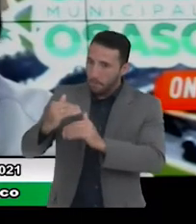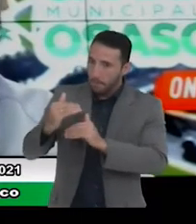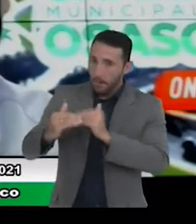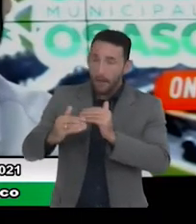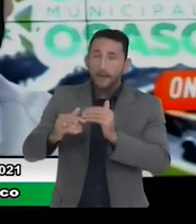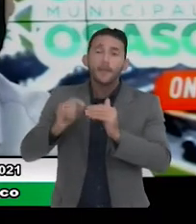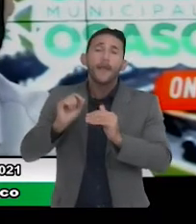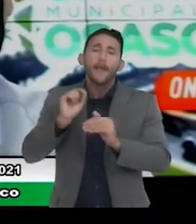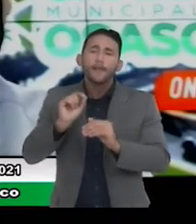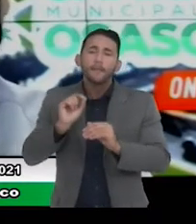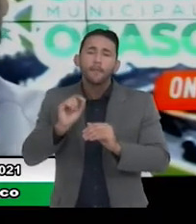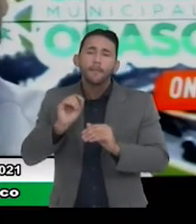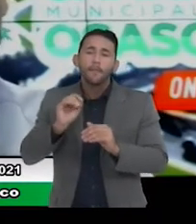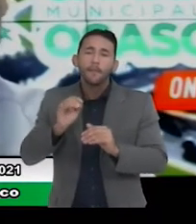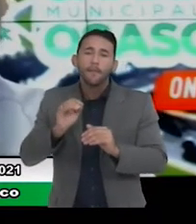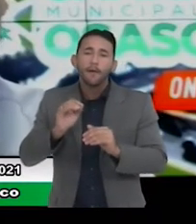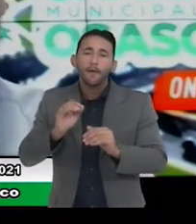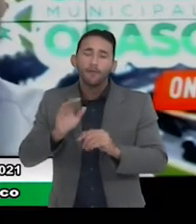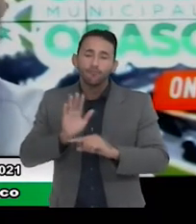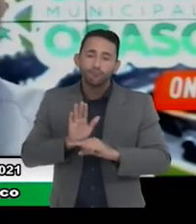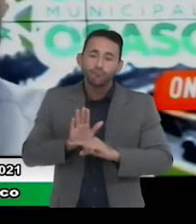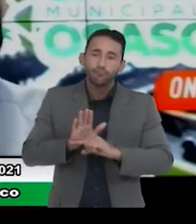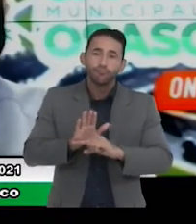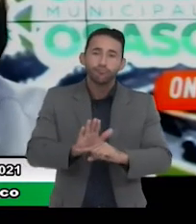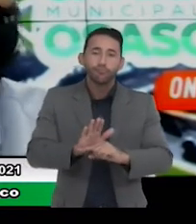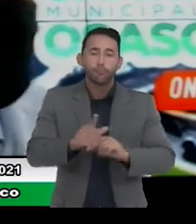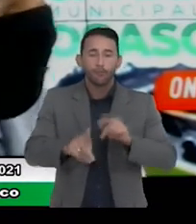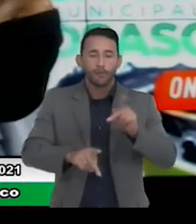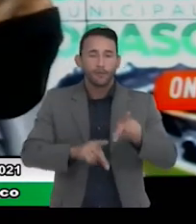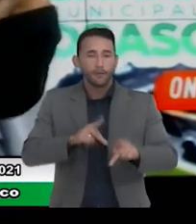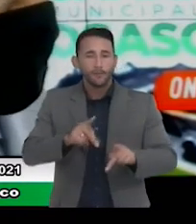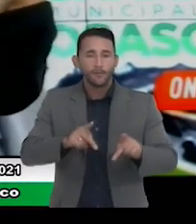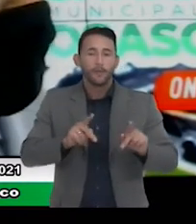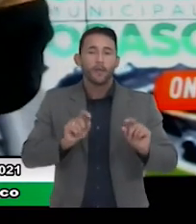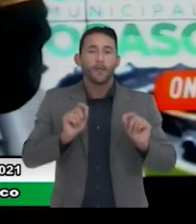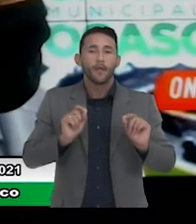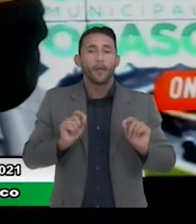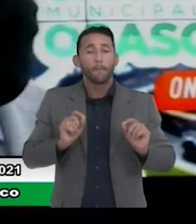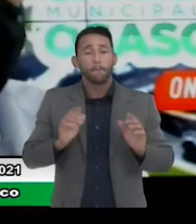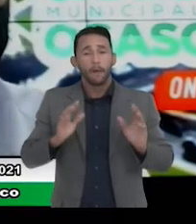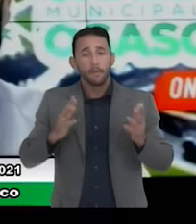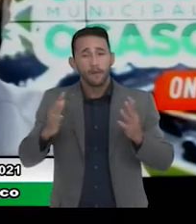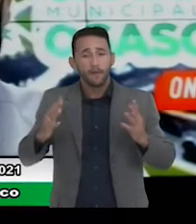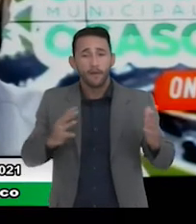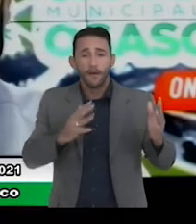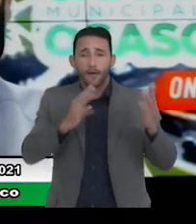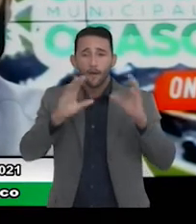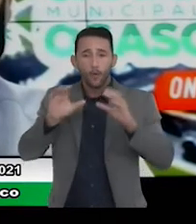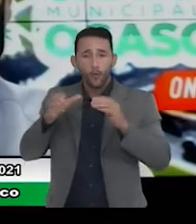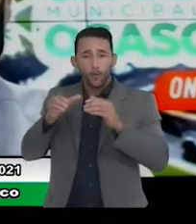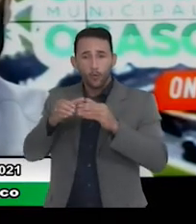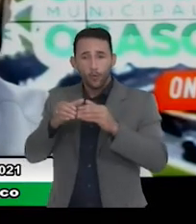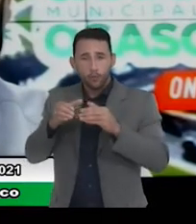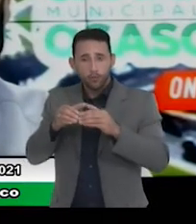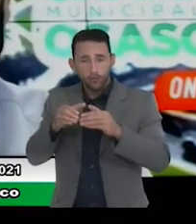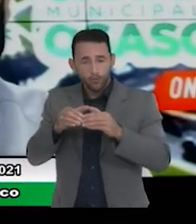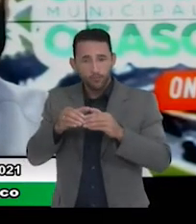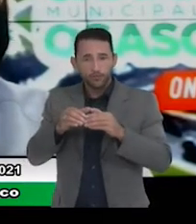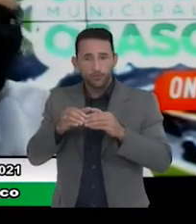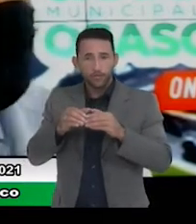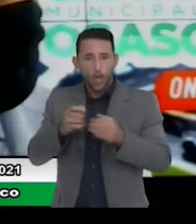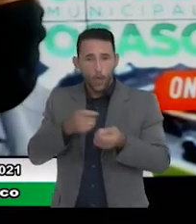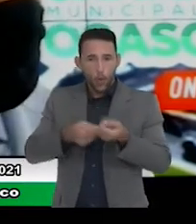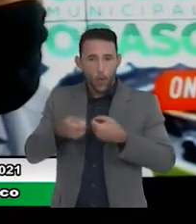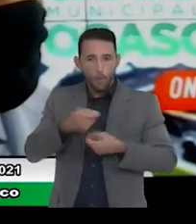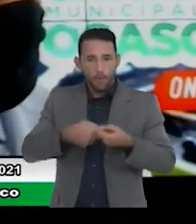ganha com isso é a população forte abraço e parabenizar aqui também né a comissão de economia